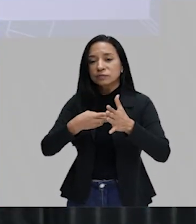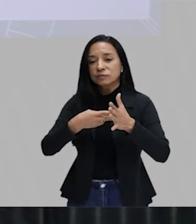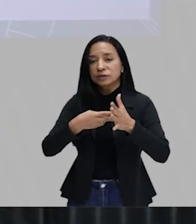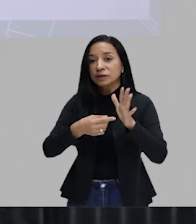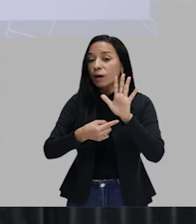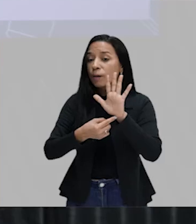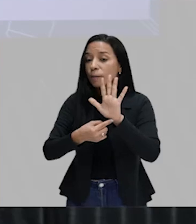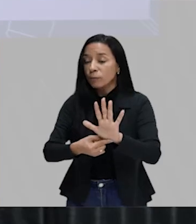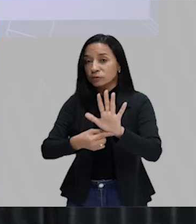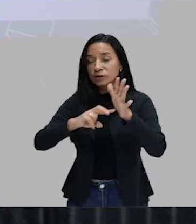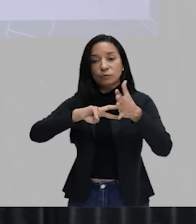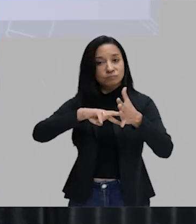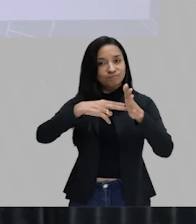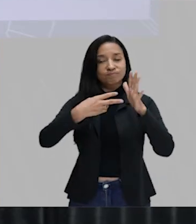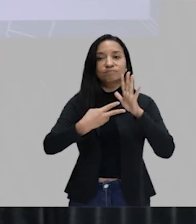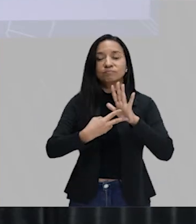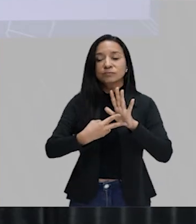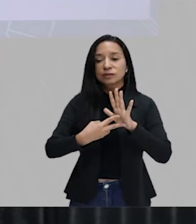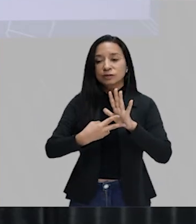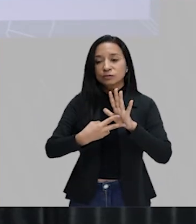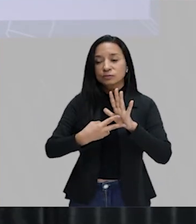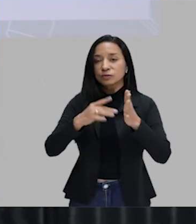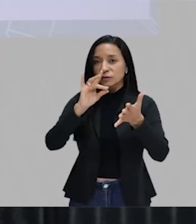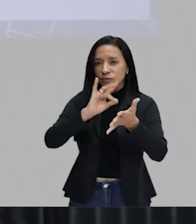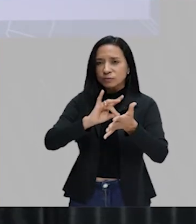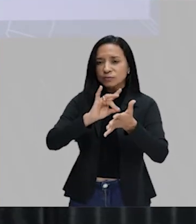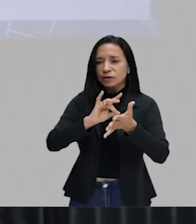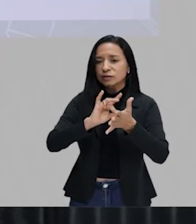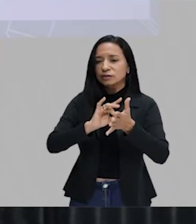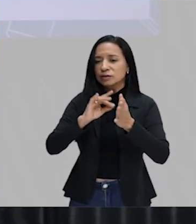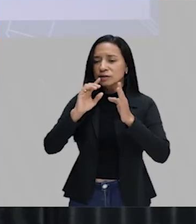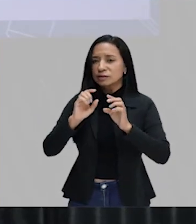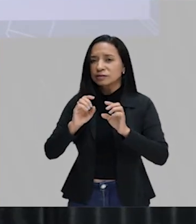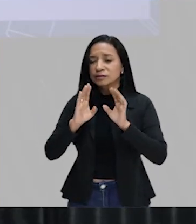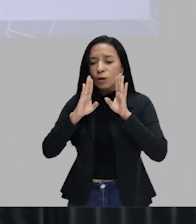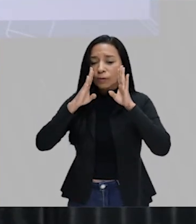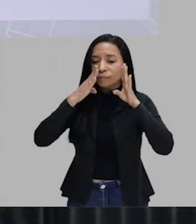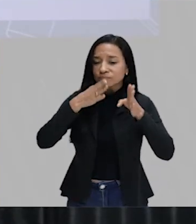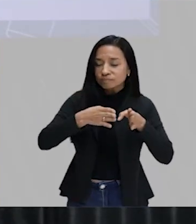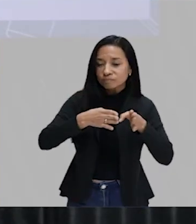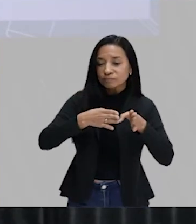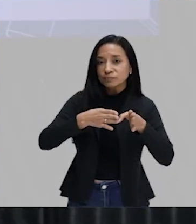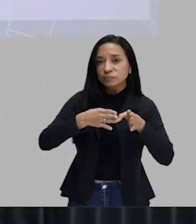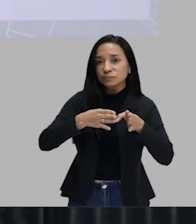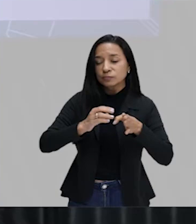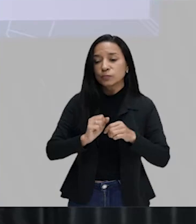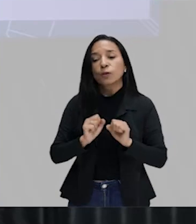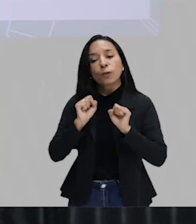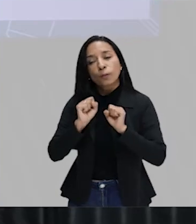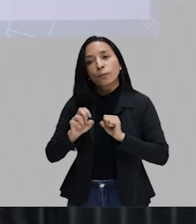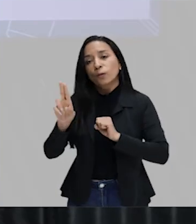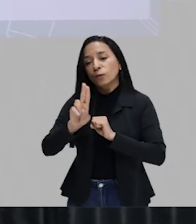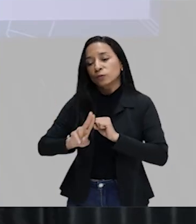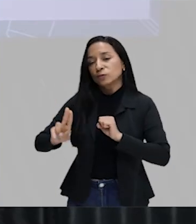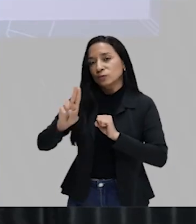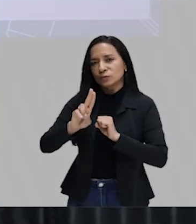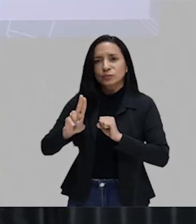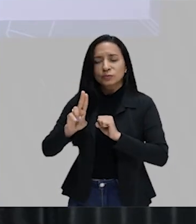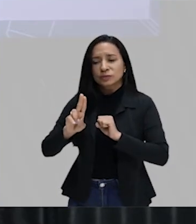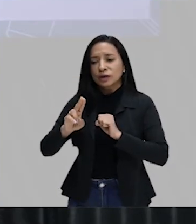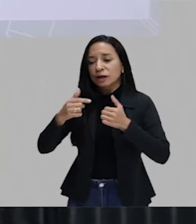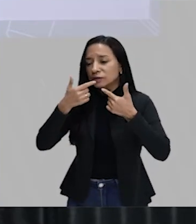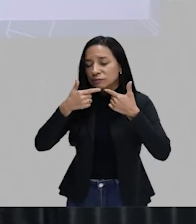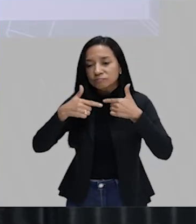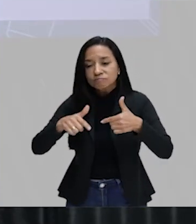nossas verdadeiras intenções. Gente, eu posso usar a linguagem conotativa, linguagem figurada para